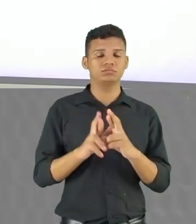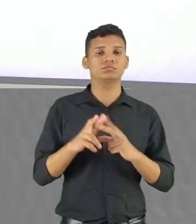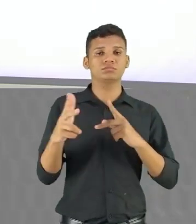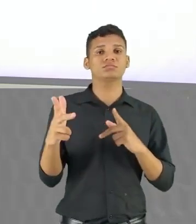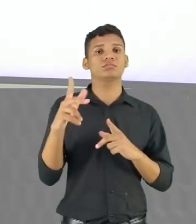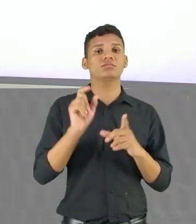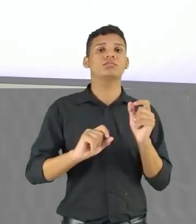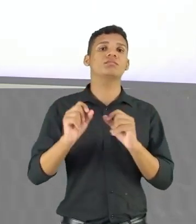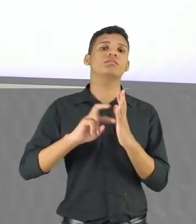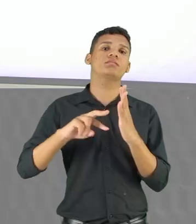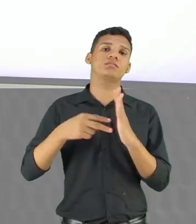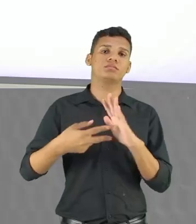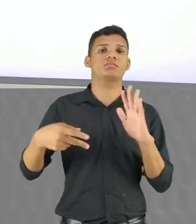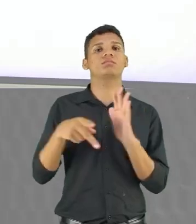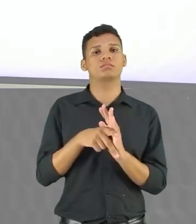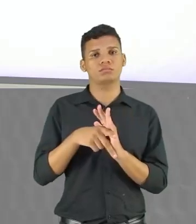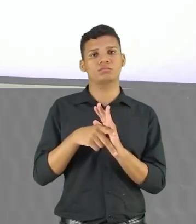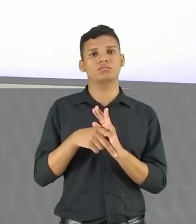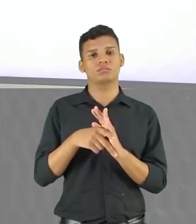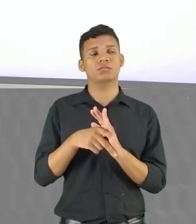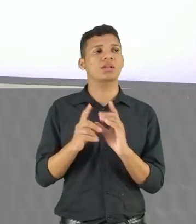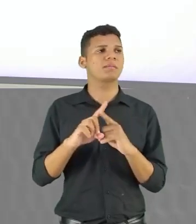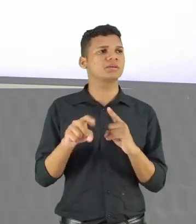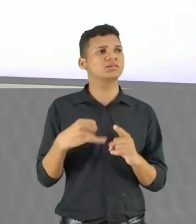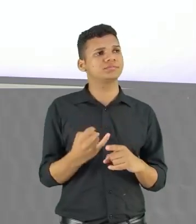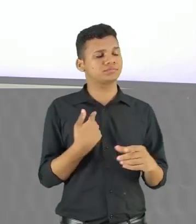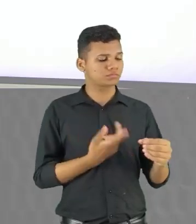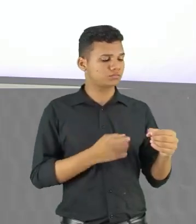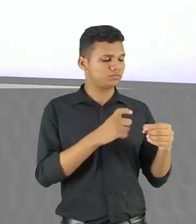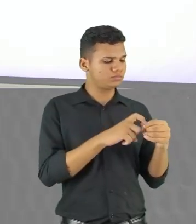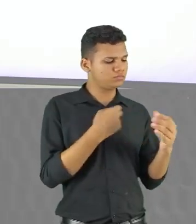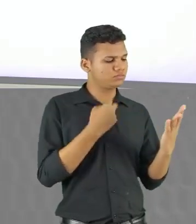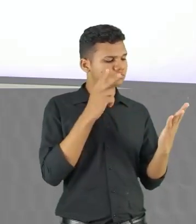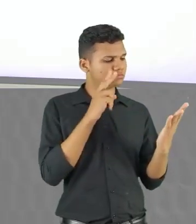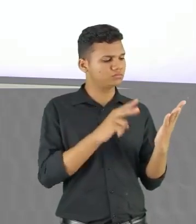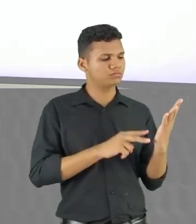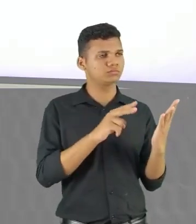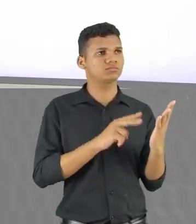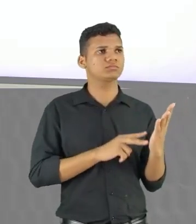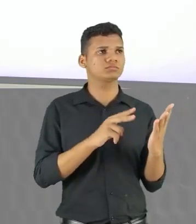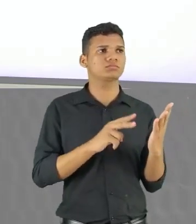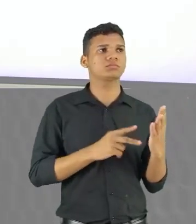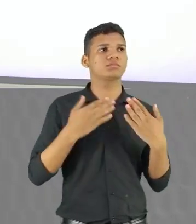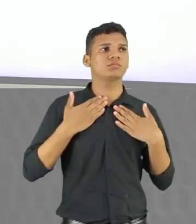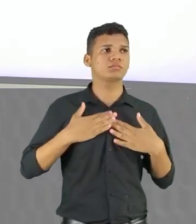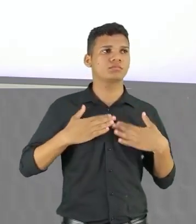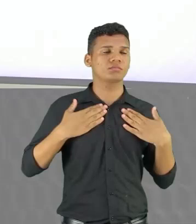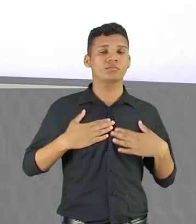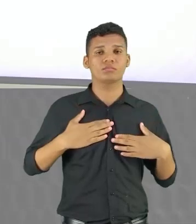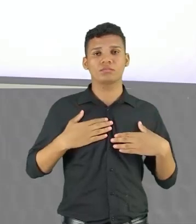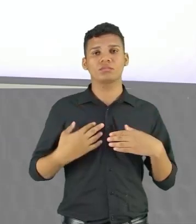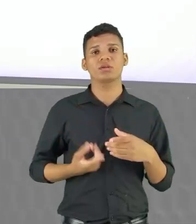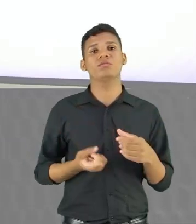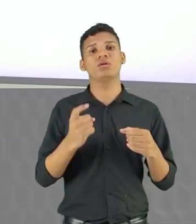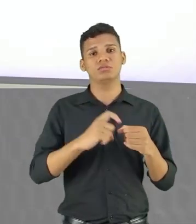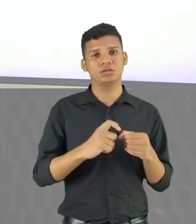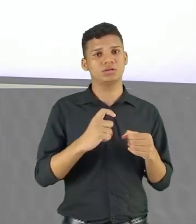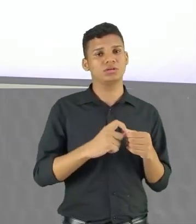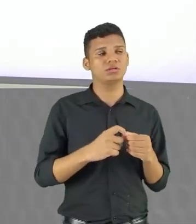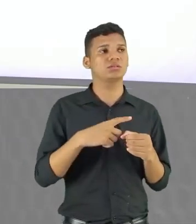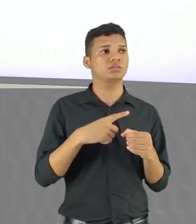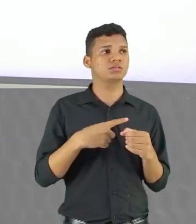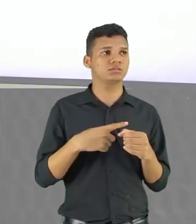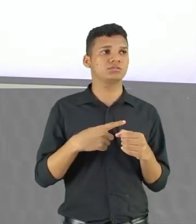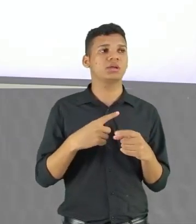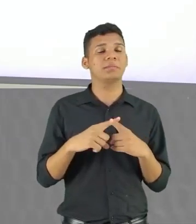essas possibilidades de uso da língua. Então, se a gente voltar lá no texto, vai ler com calma, volta aqui para as alternativas, relacionada com o